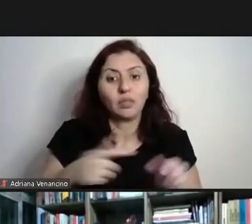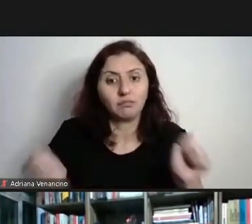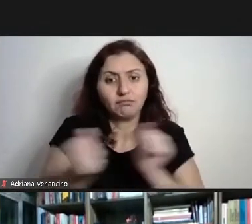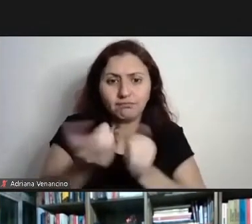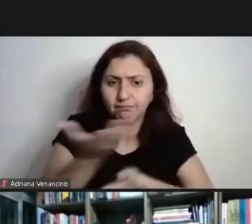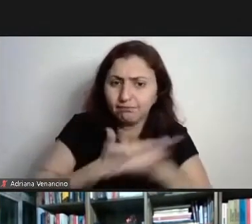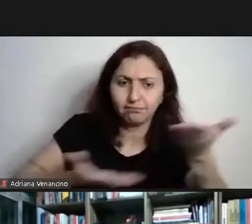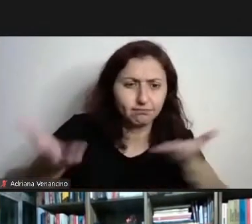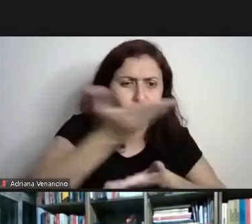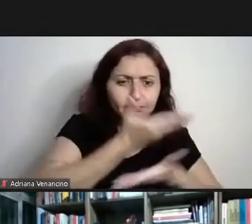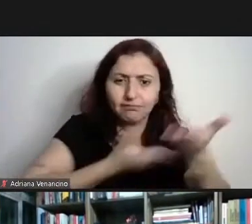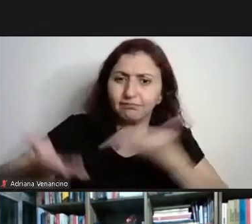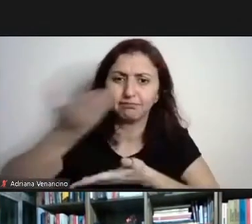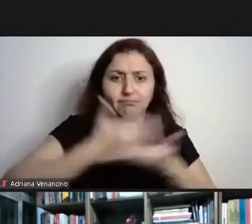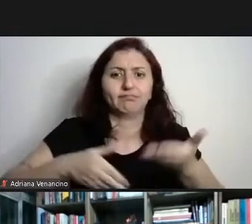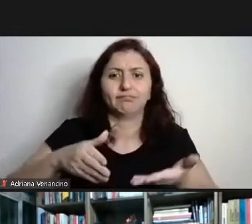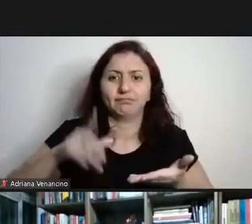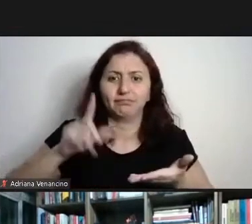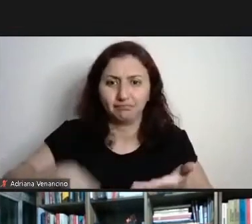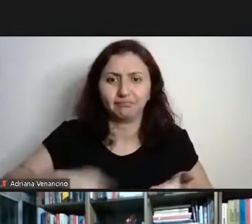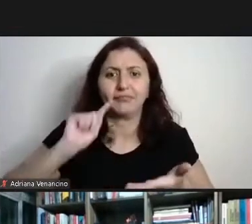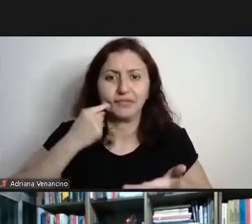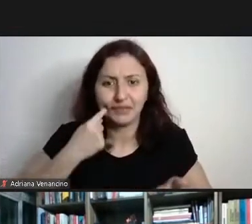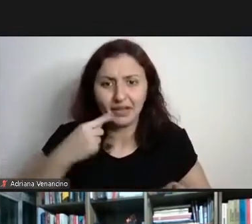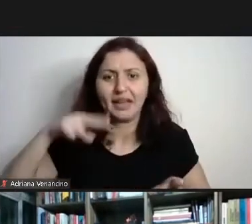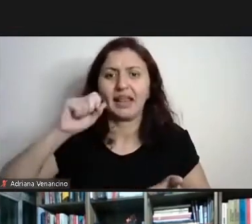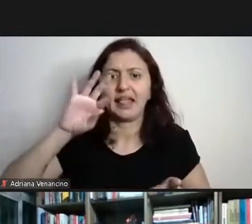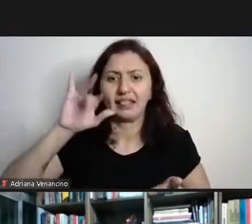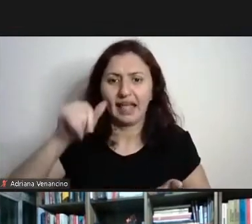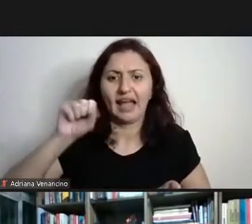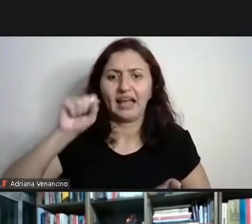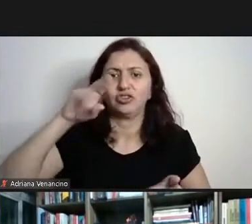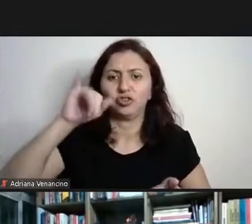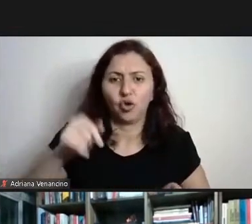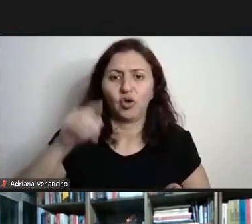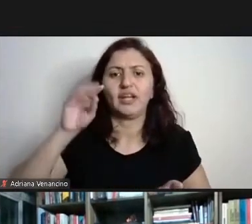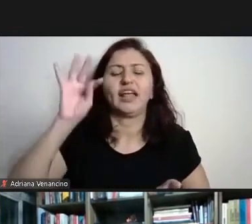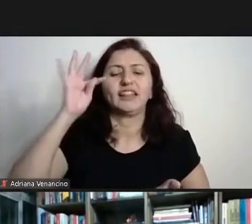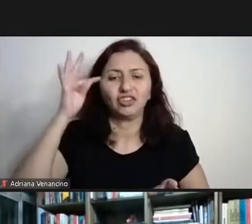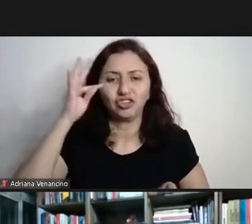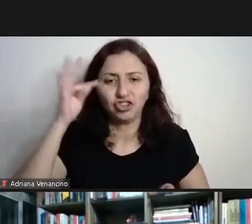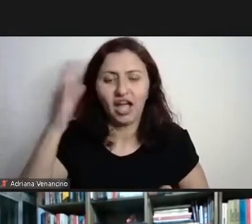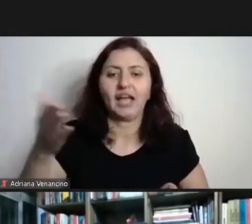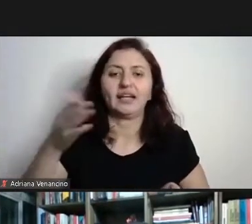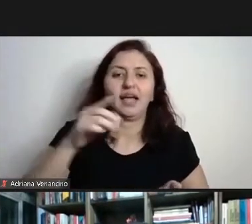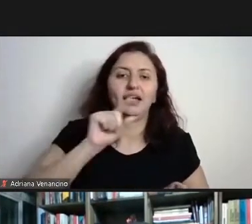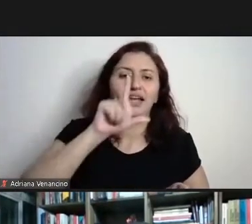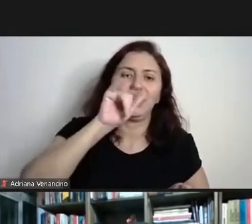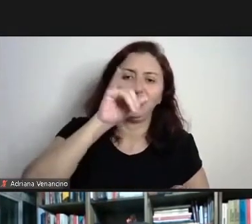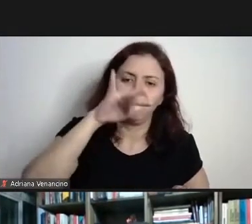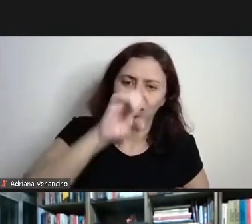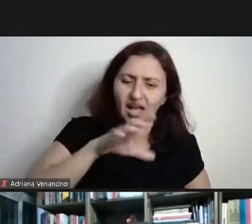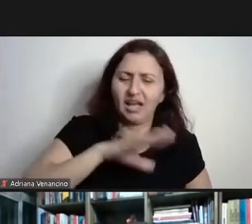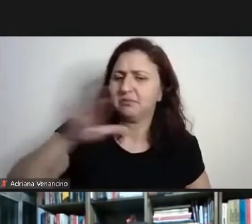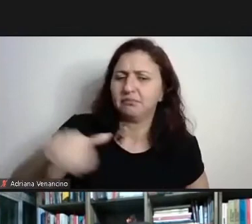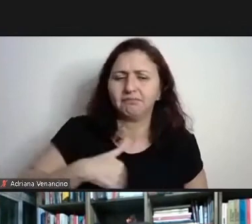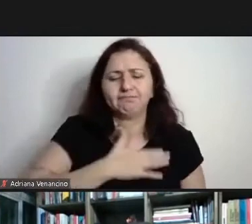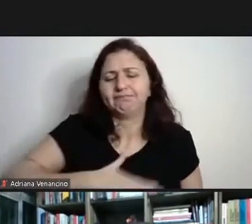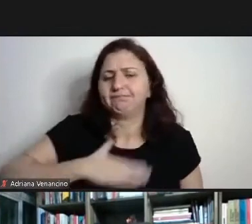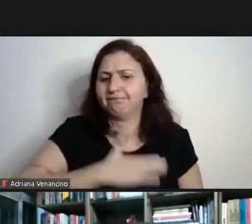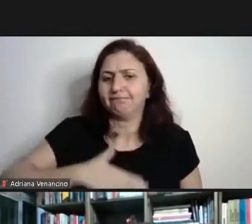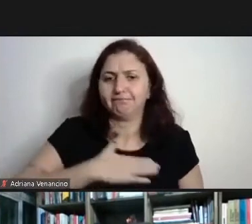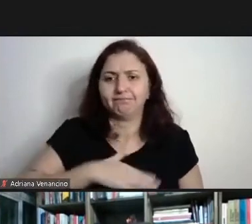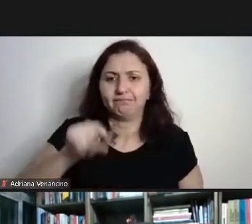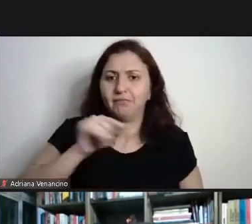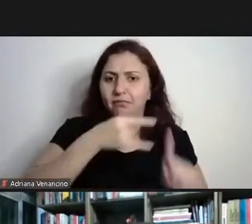todas, Adriana, Natália, Sônia, Tatiana, Adriana, foi um prazer enorme dividir essa